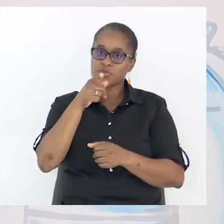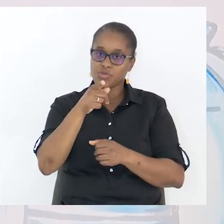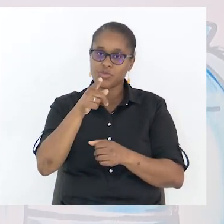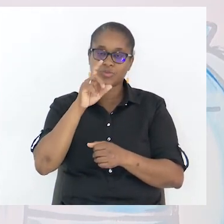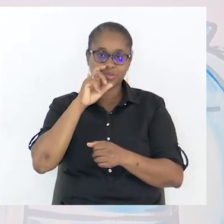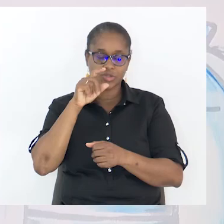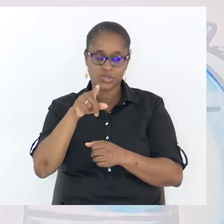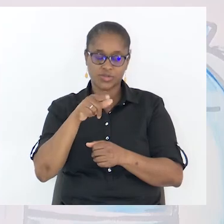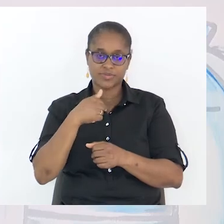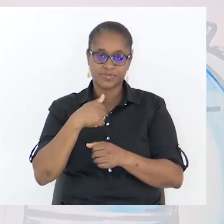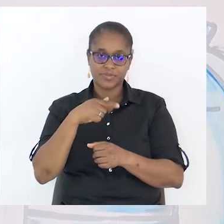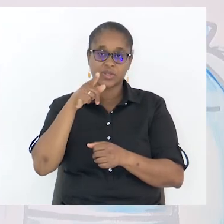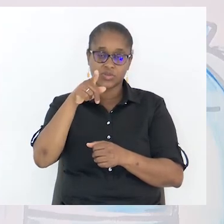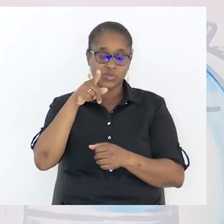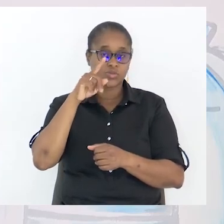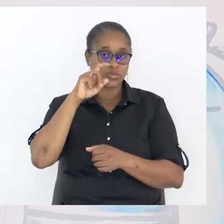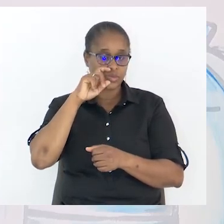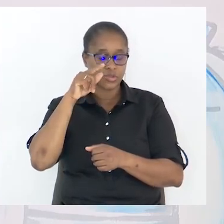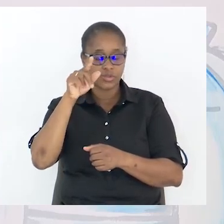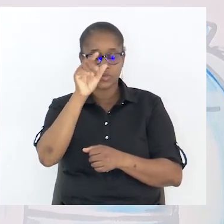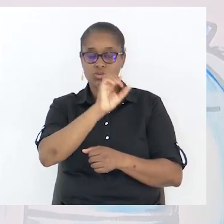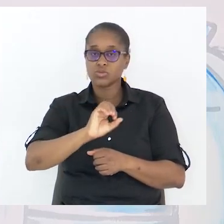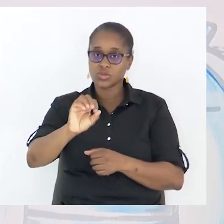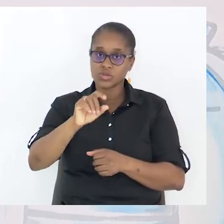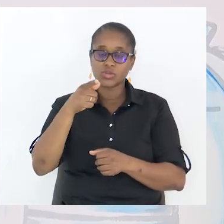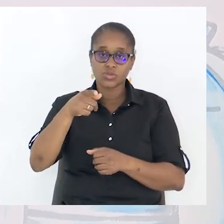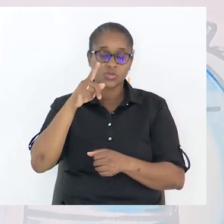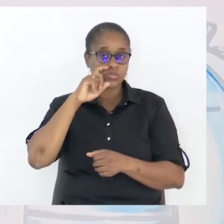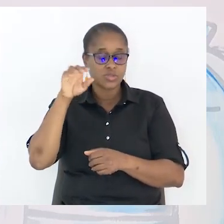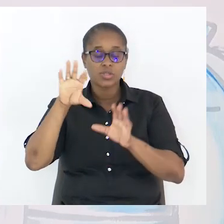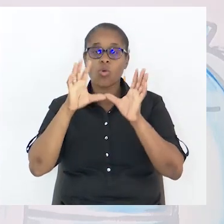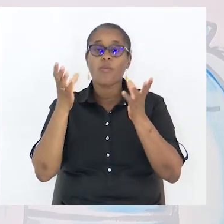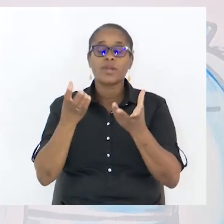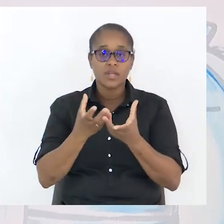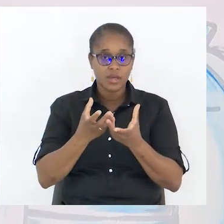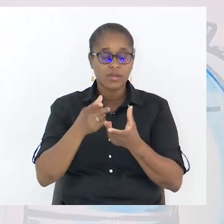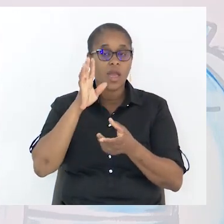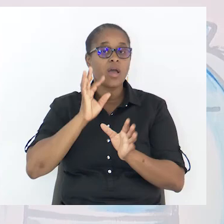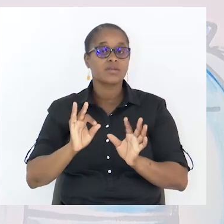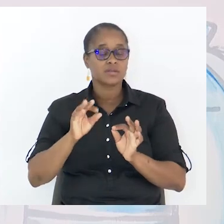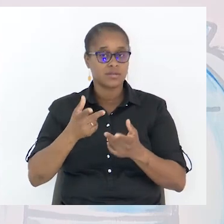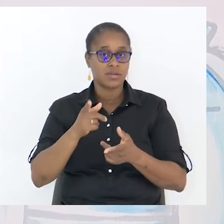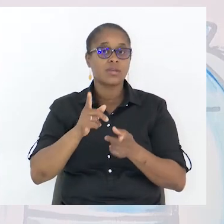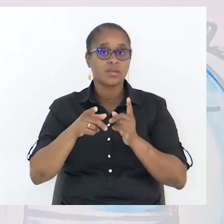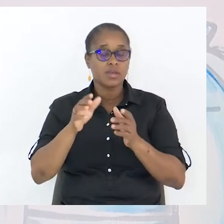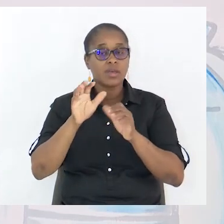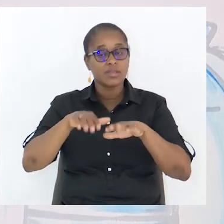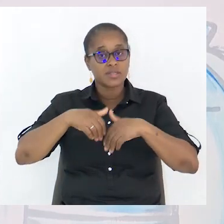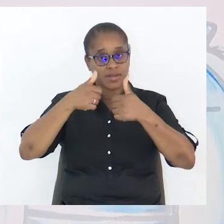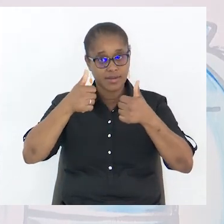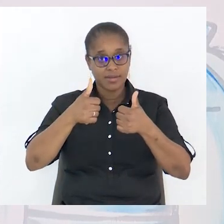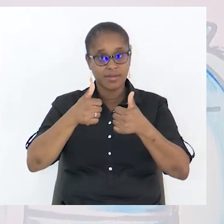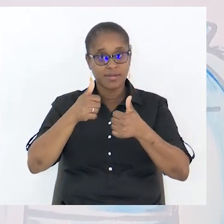protegeres. Tu protegeres os teus. E tu protegerás a humanidade. Assim é que é a cidadania.